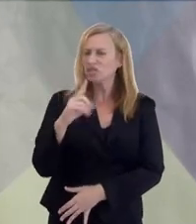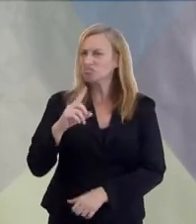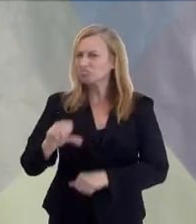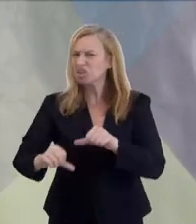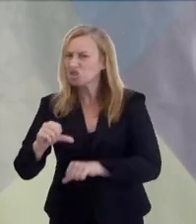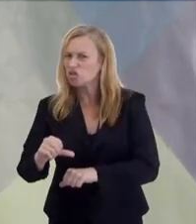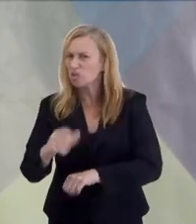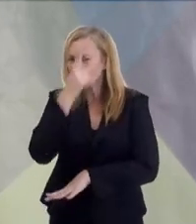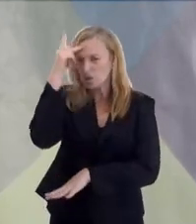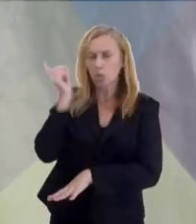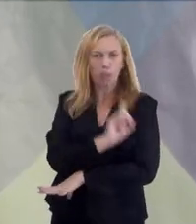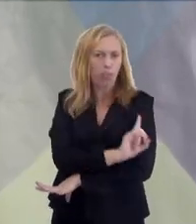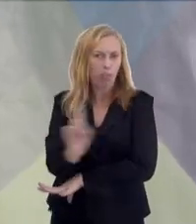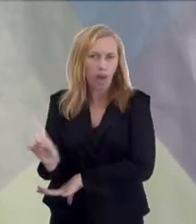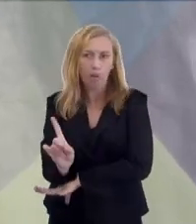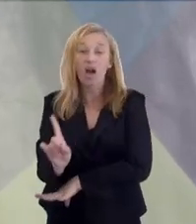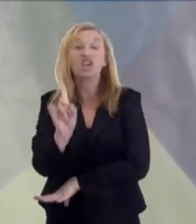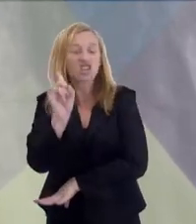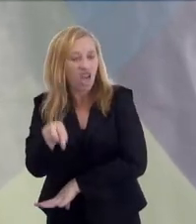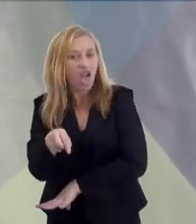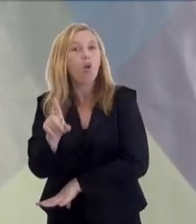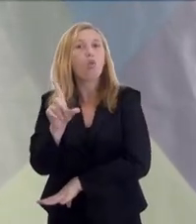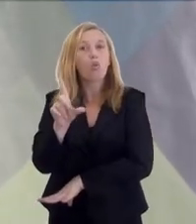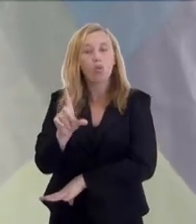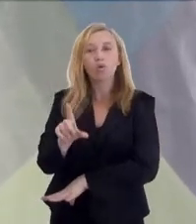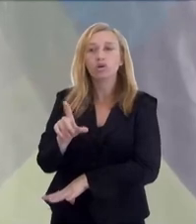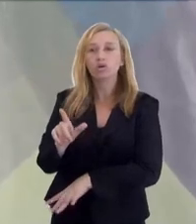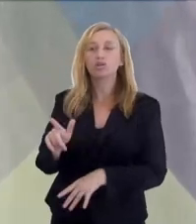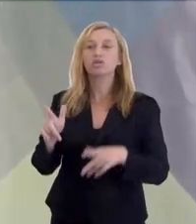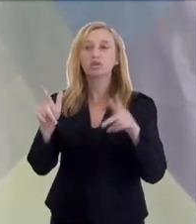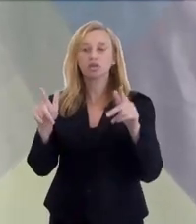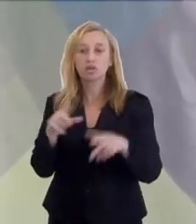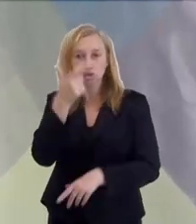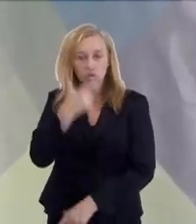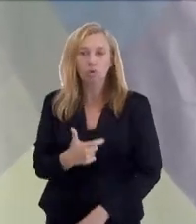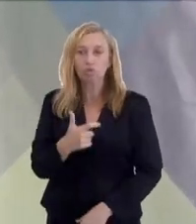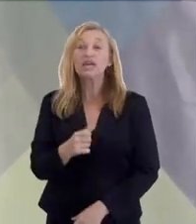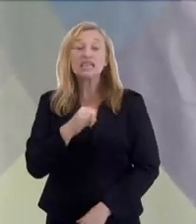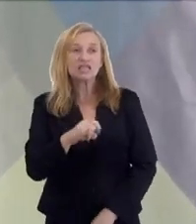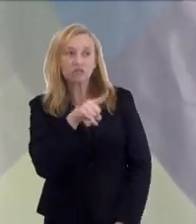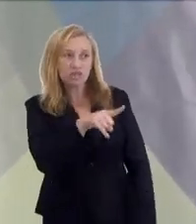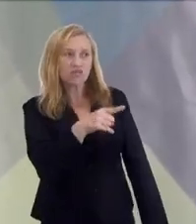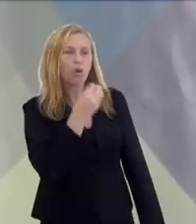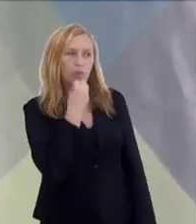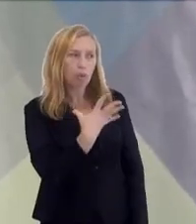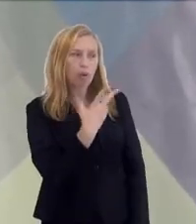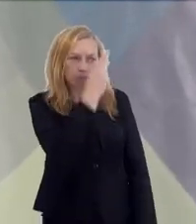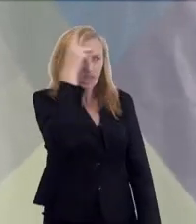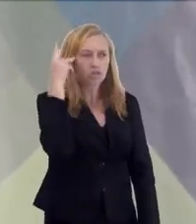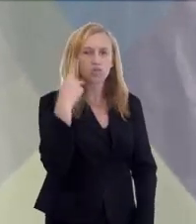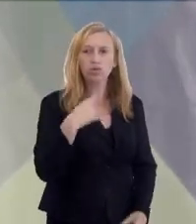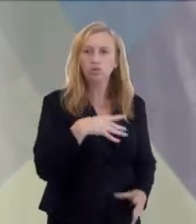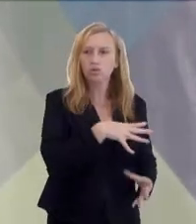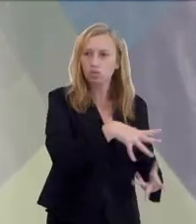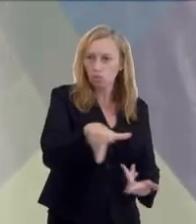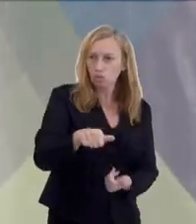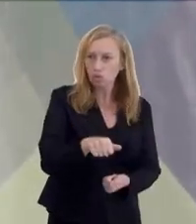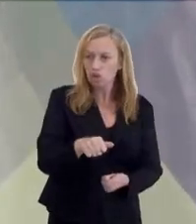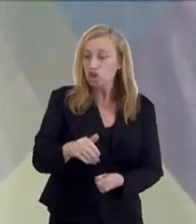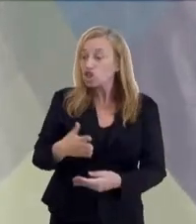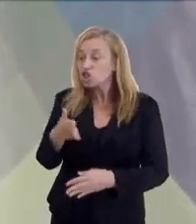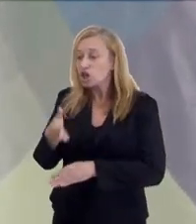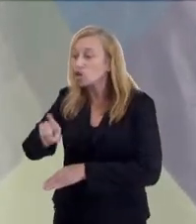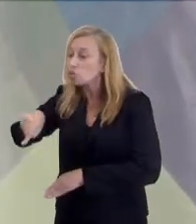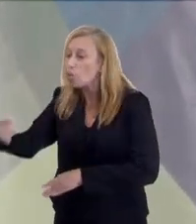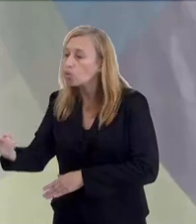absoluta que a morte não transforma ninguém. Então, a gente é o que é. Se você foi uma boa pessoa na